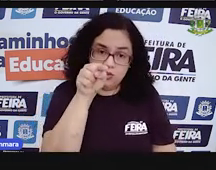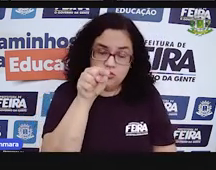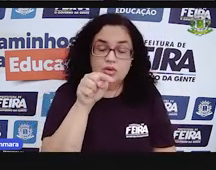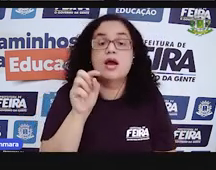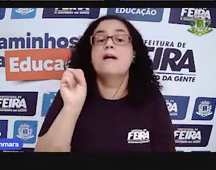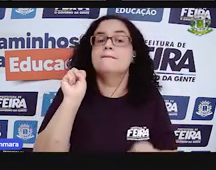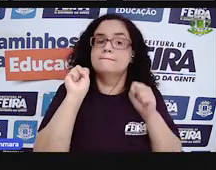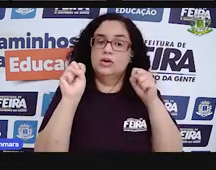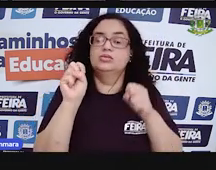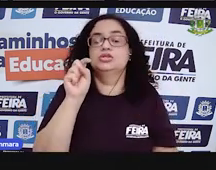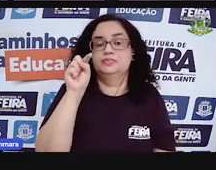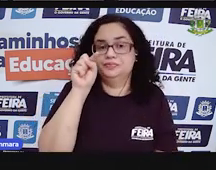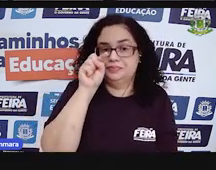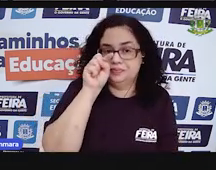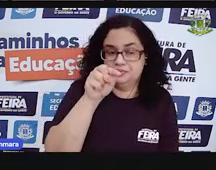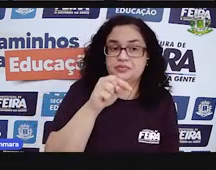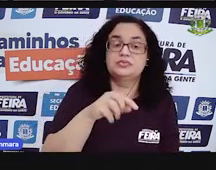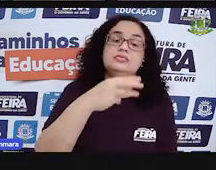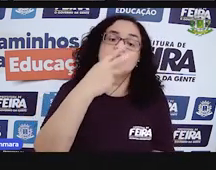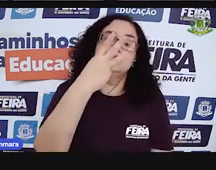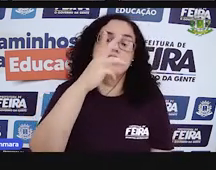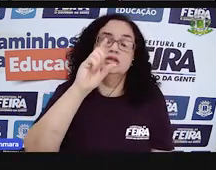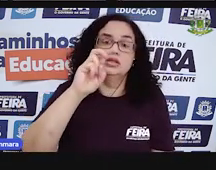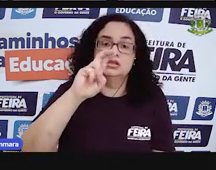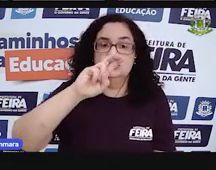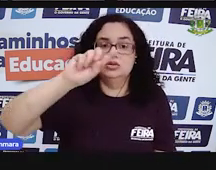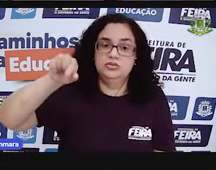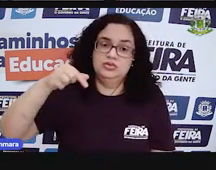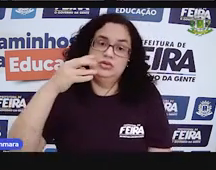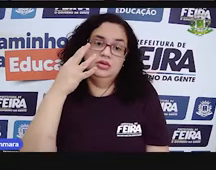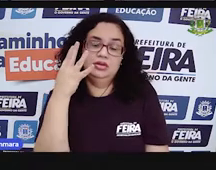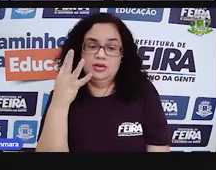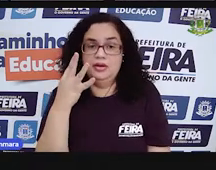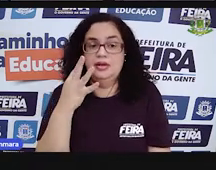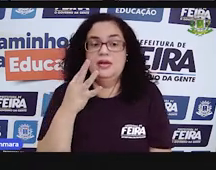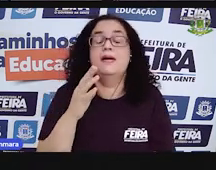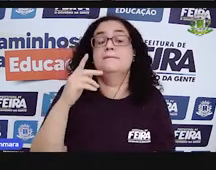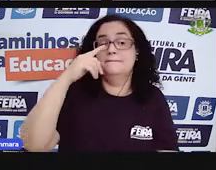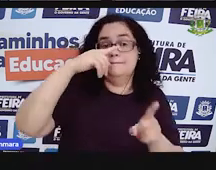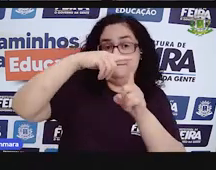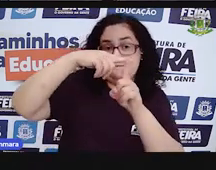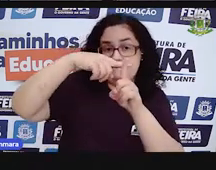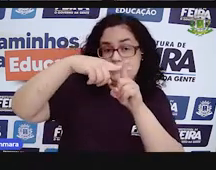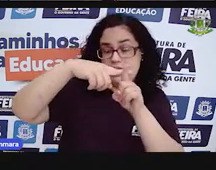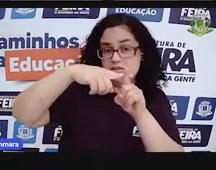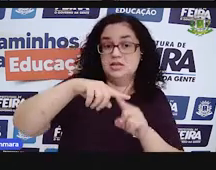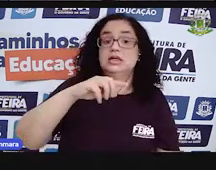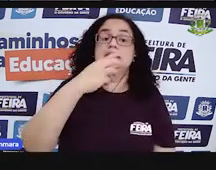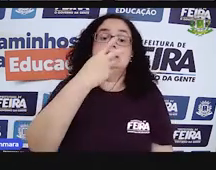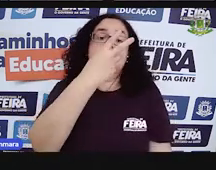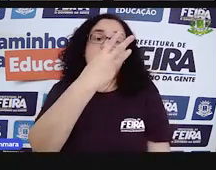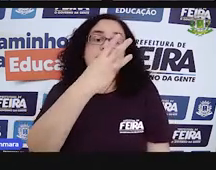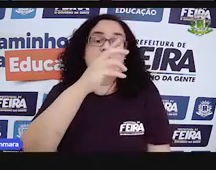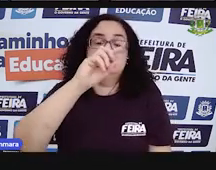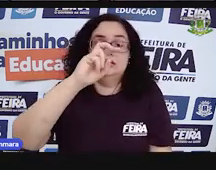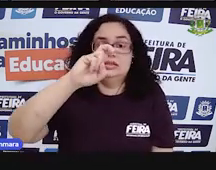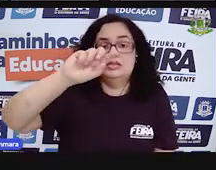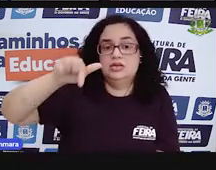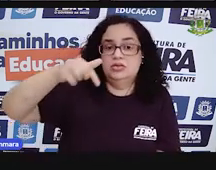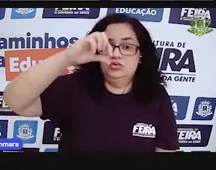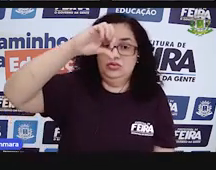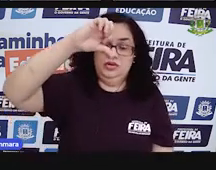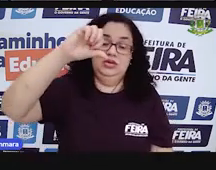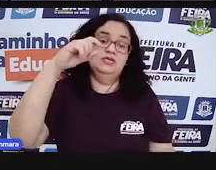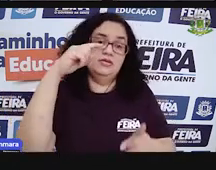Pode aparecer isso. Então, 35,4. Aí aperta a tecla mais 35,9. Tecla